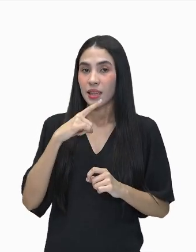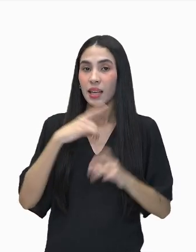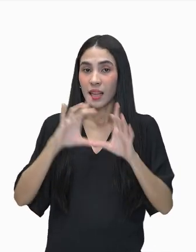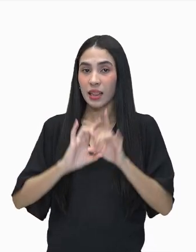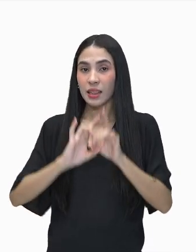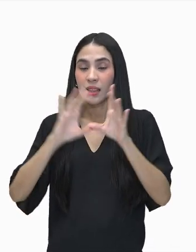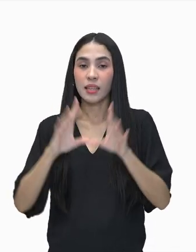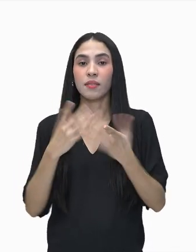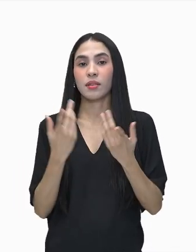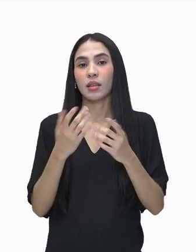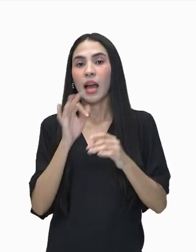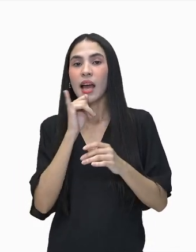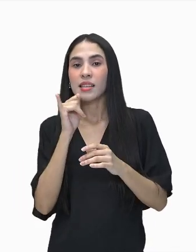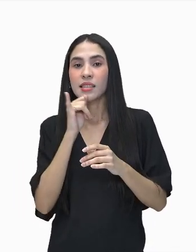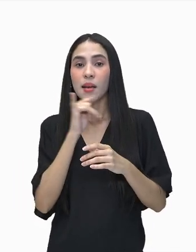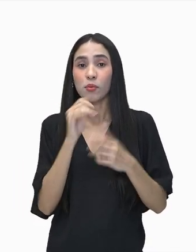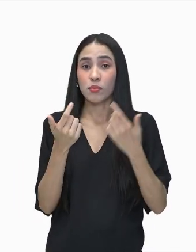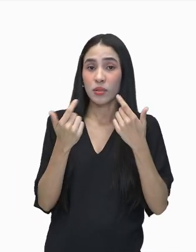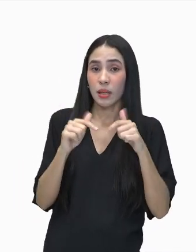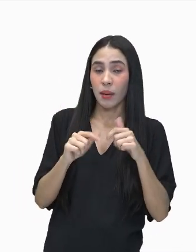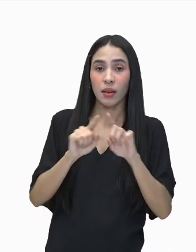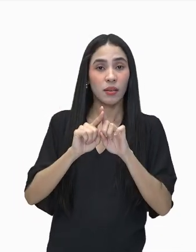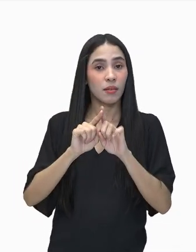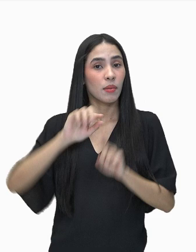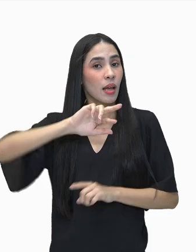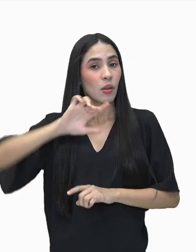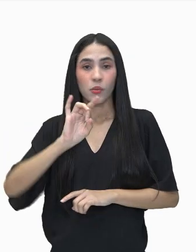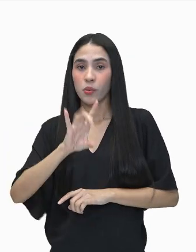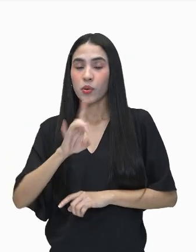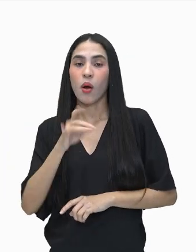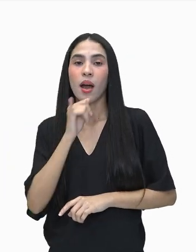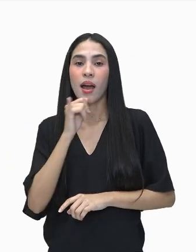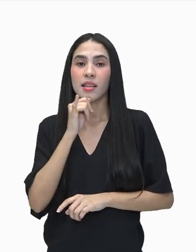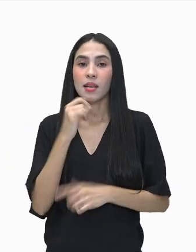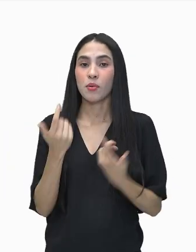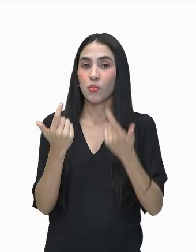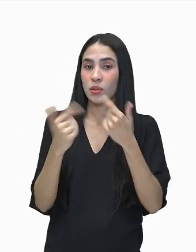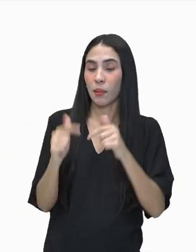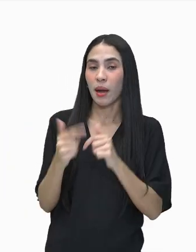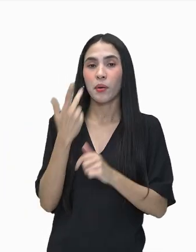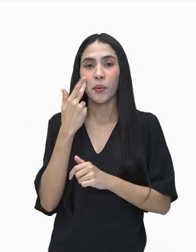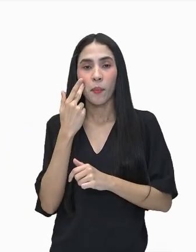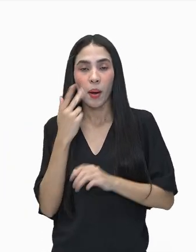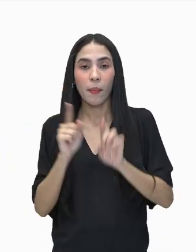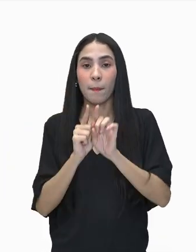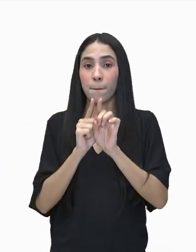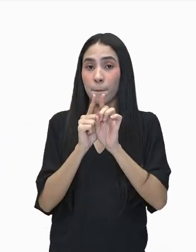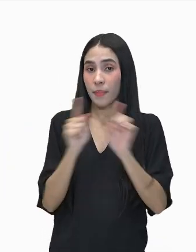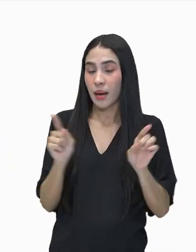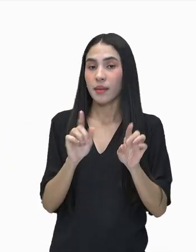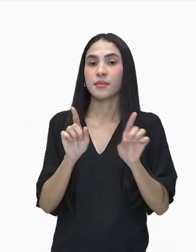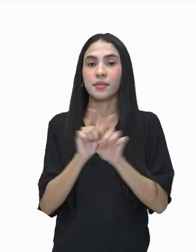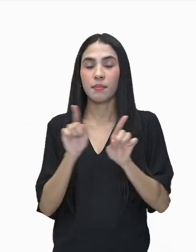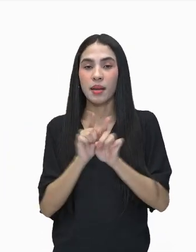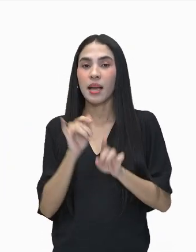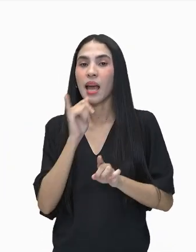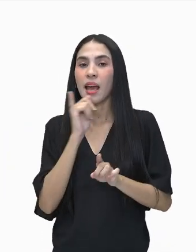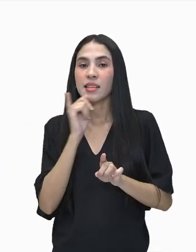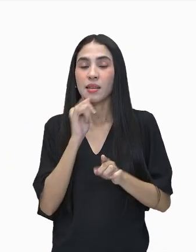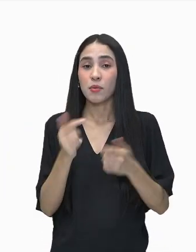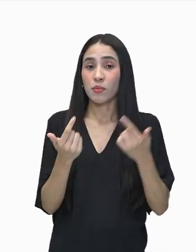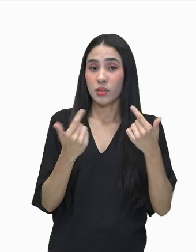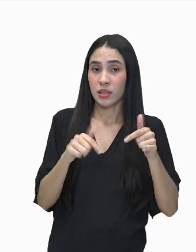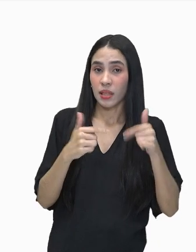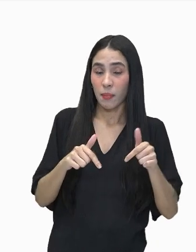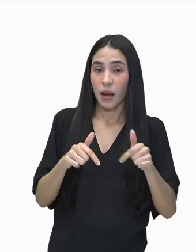de mão de obra, não só a mão de obra que é a mão de obra comum, mas também mão de obra